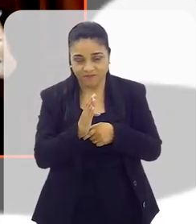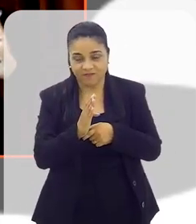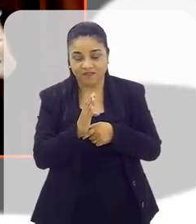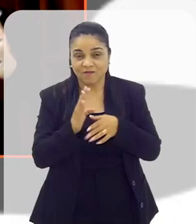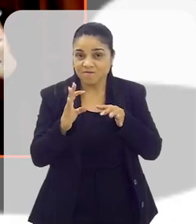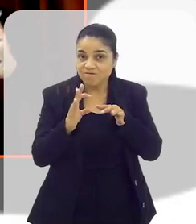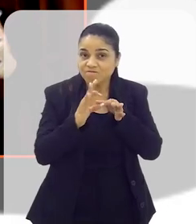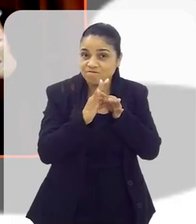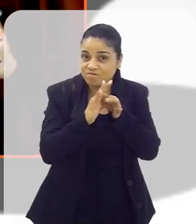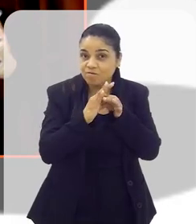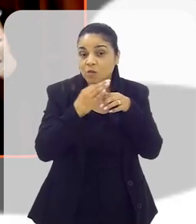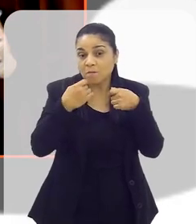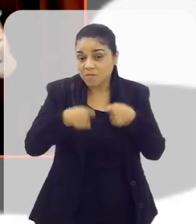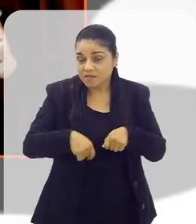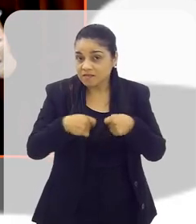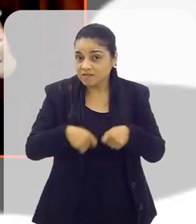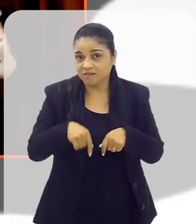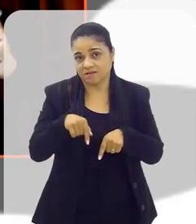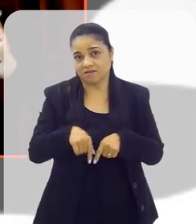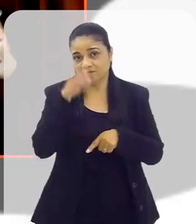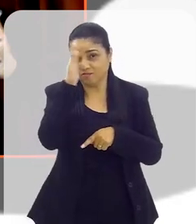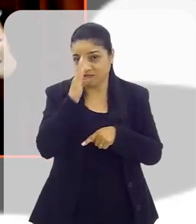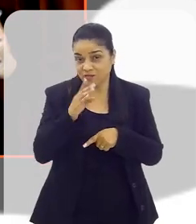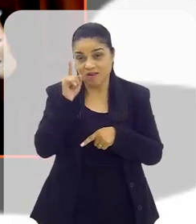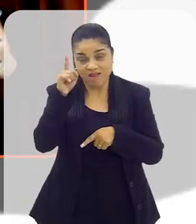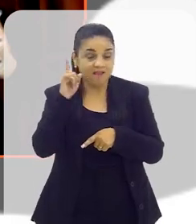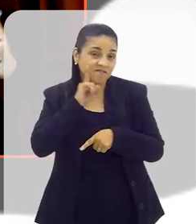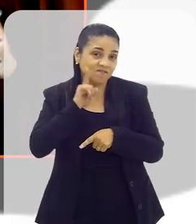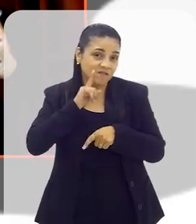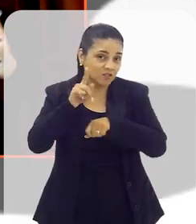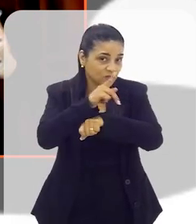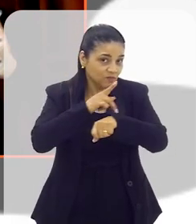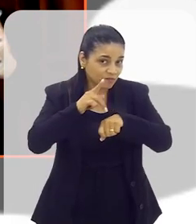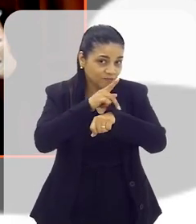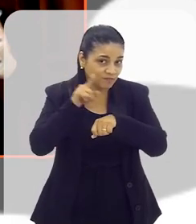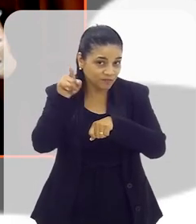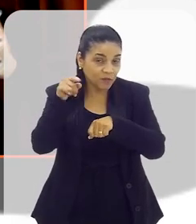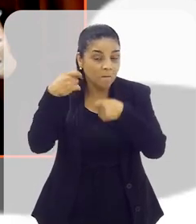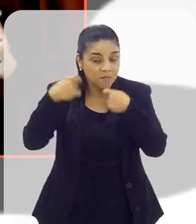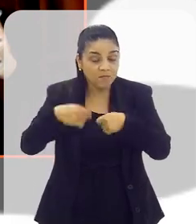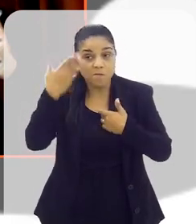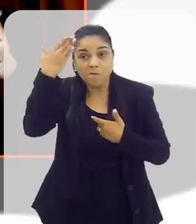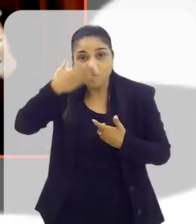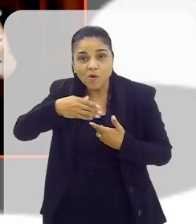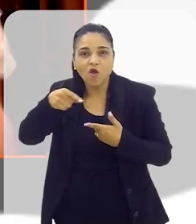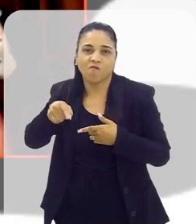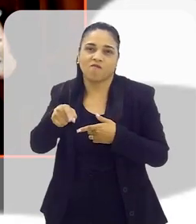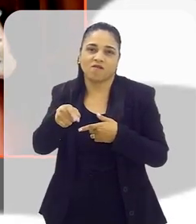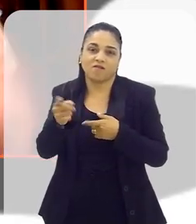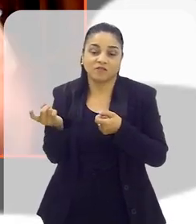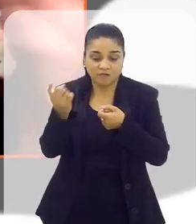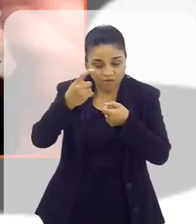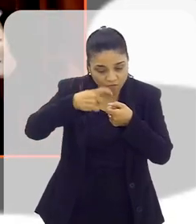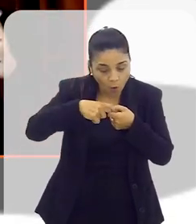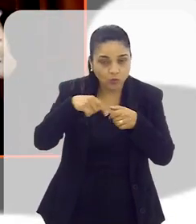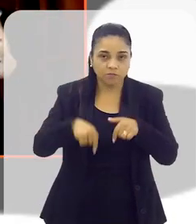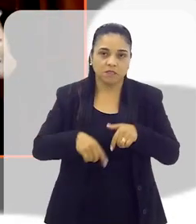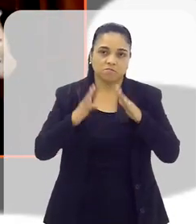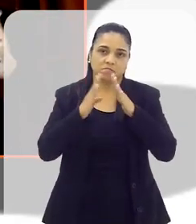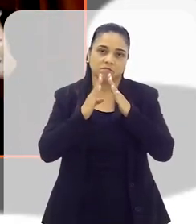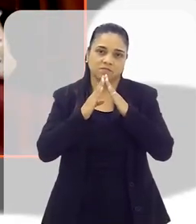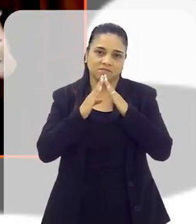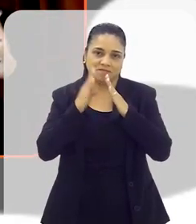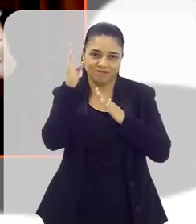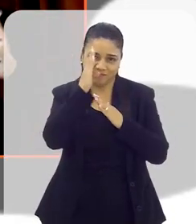você viaja para os Estados Unidos, o você tem que comprovar é vínculo efetivo com o Brasil. Ou seja, mostrar para eles que você vai voltar.